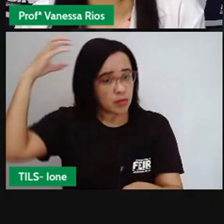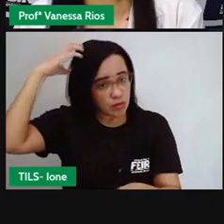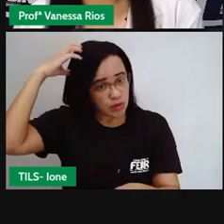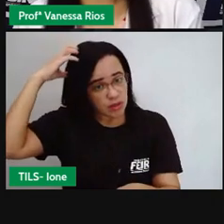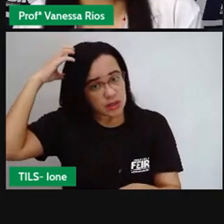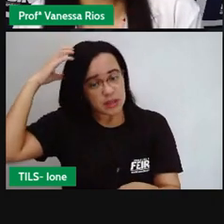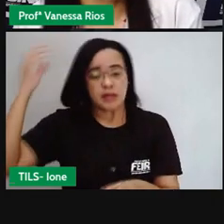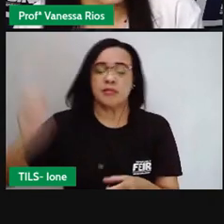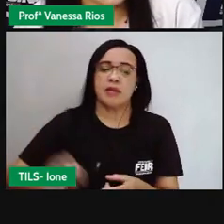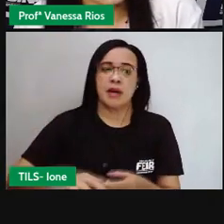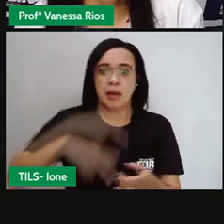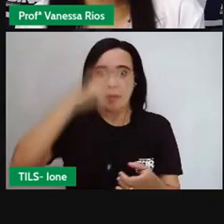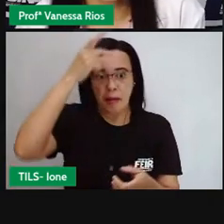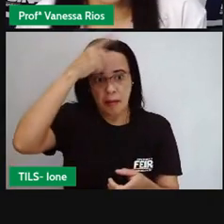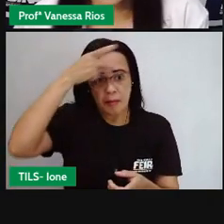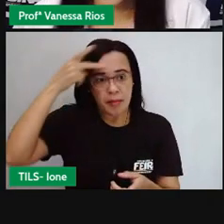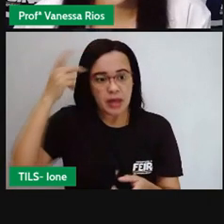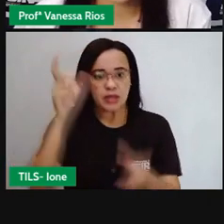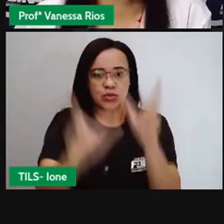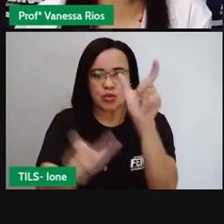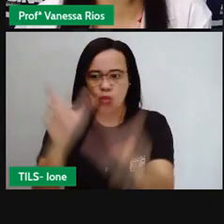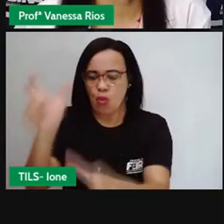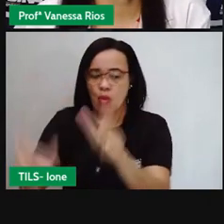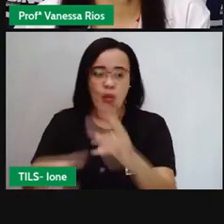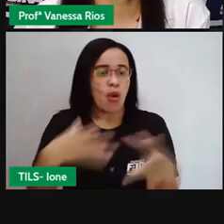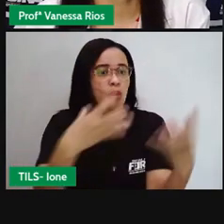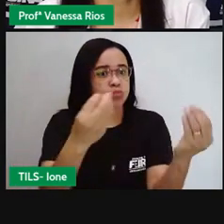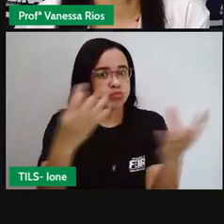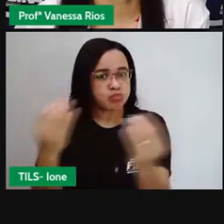outra já foi diretamente para o Rio de Janeiro.